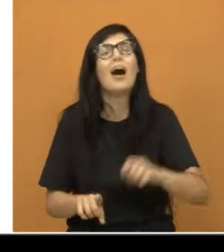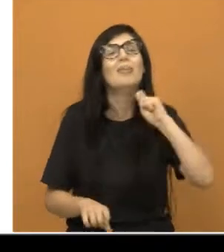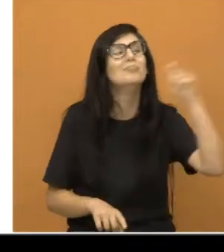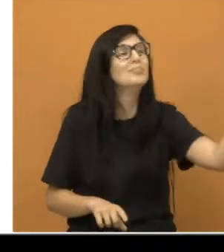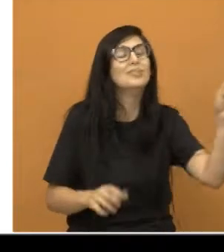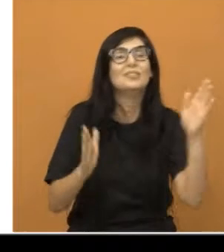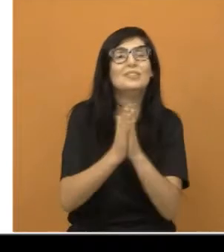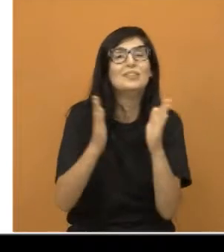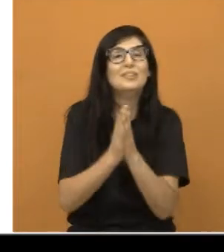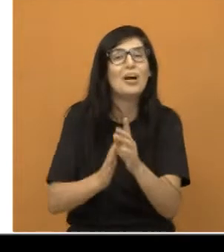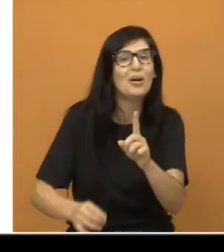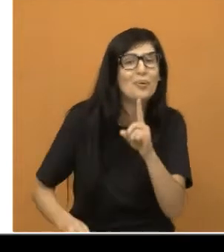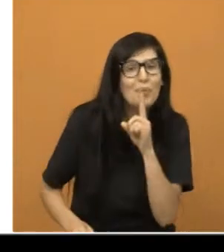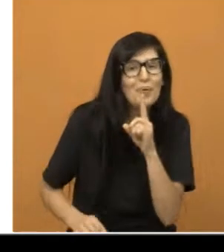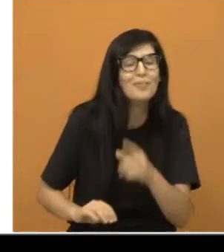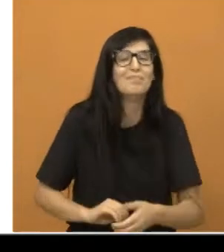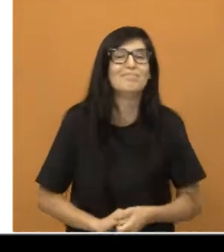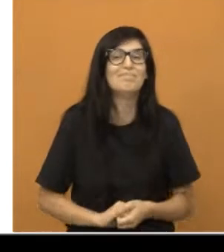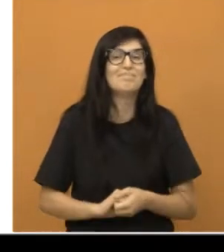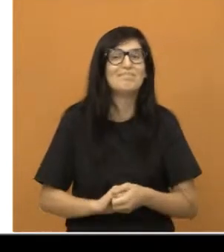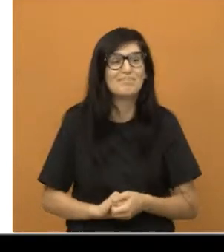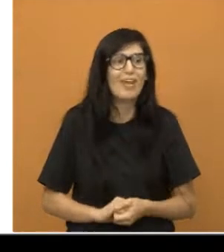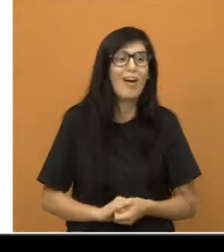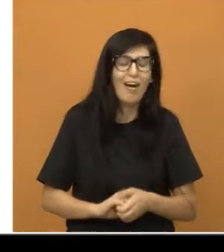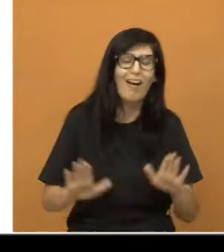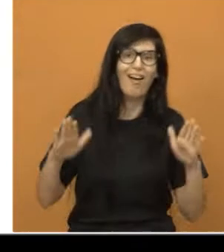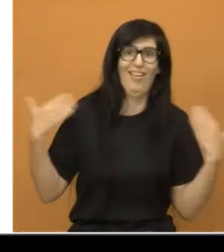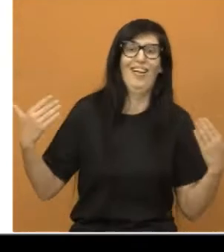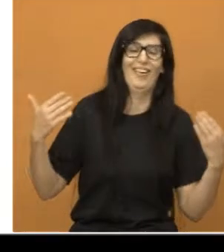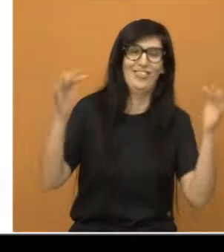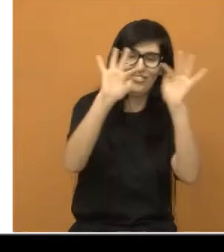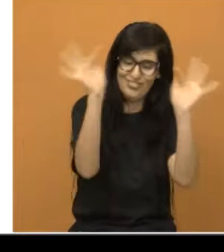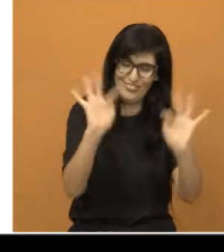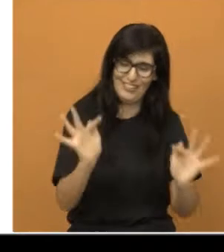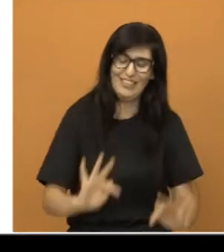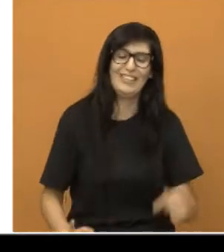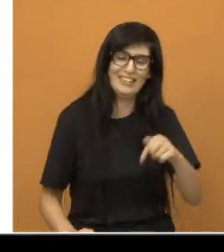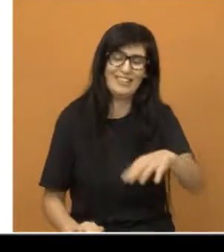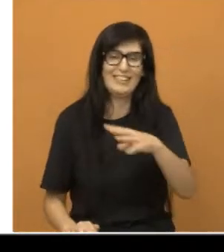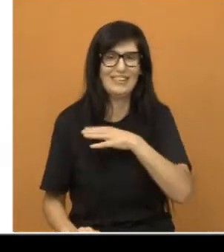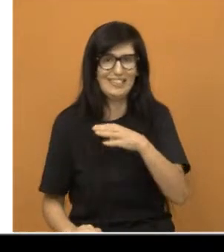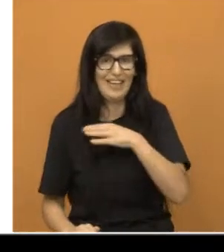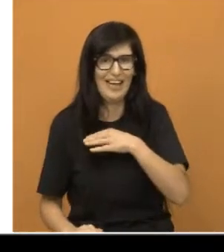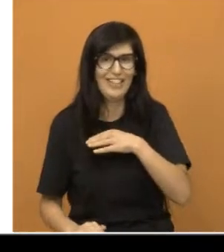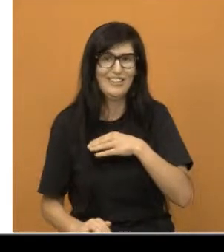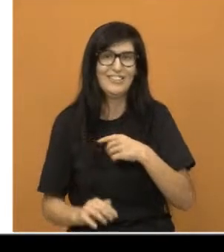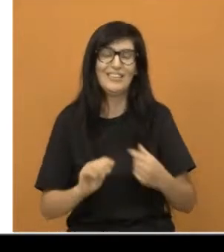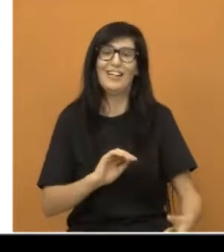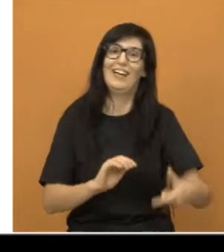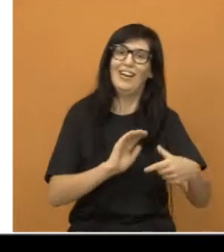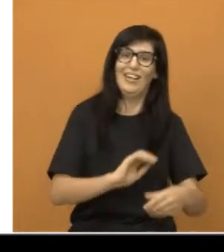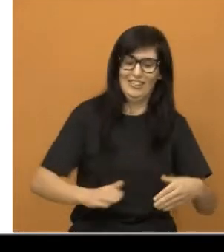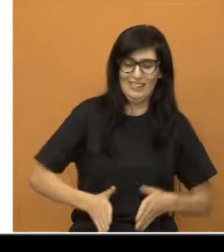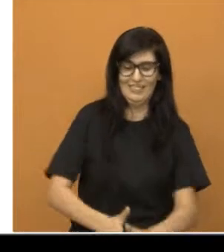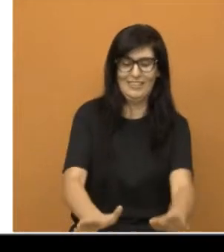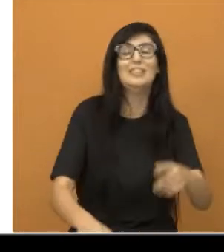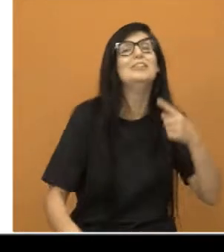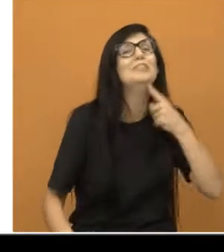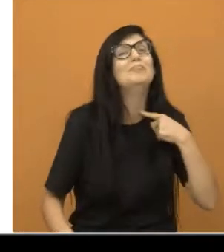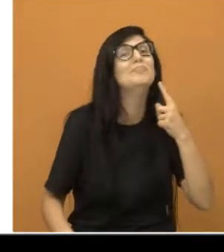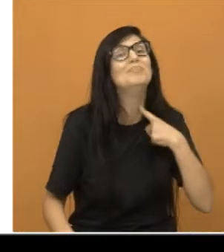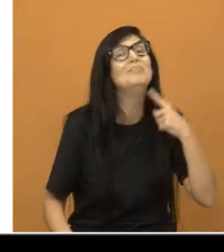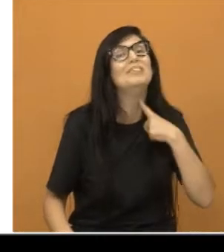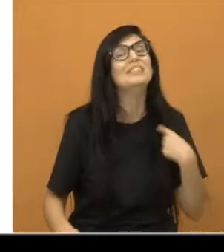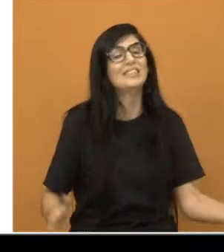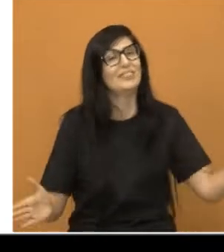gratidão por essa cidade me acolher. Eu que vim de Minas Gerais, governador Valadares, com dois anos